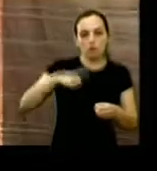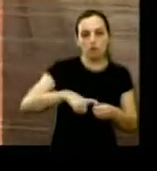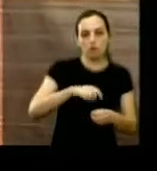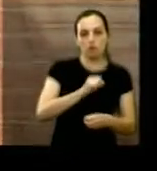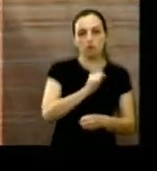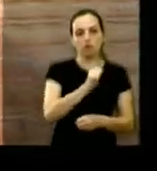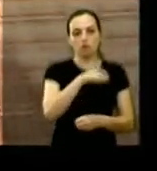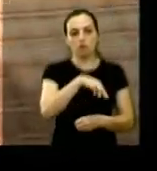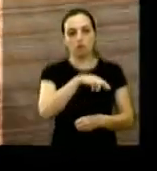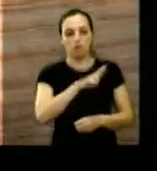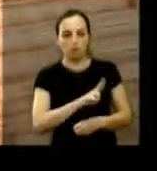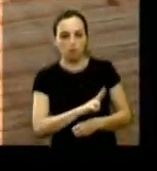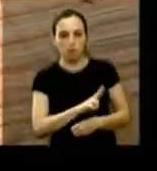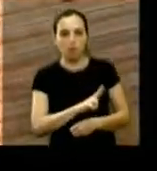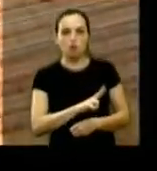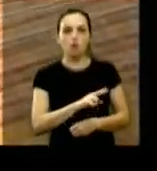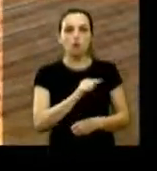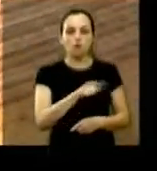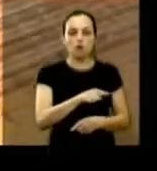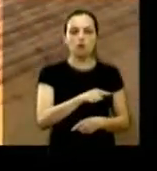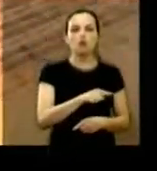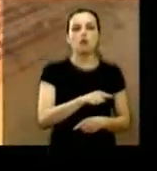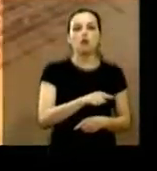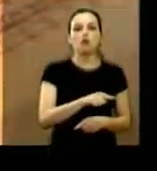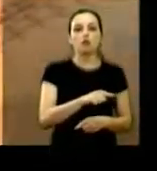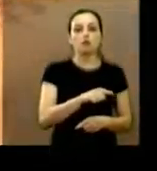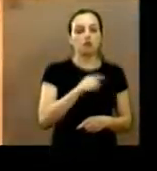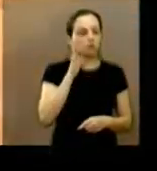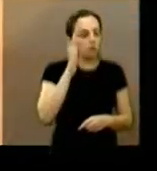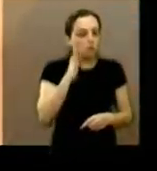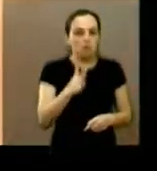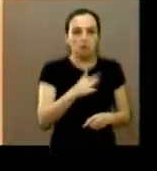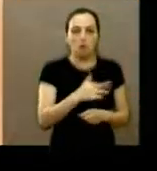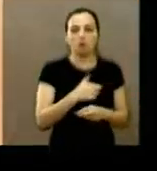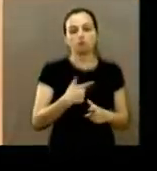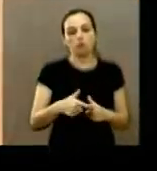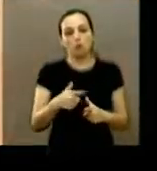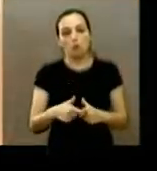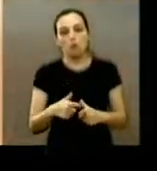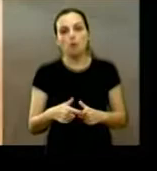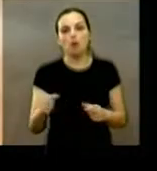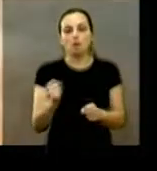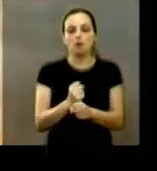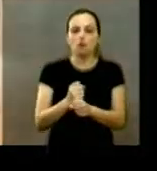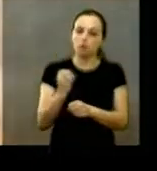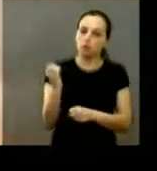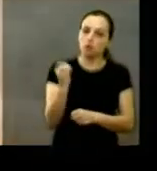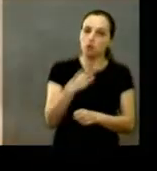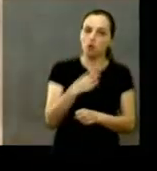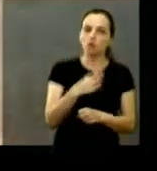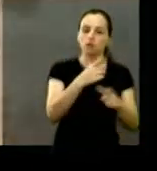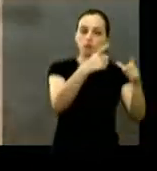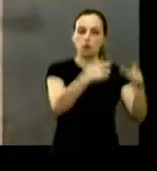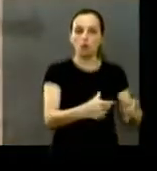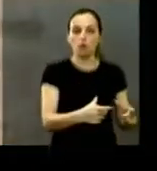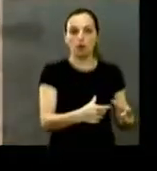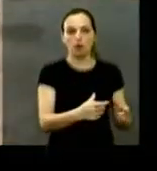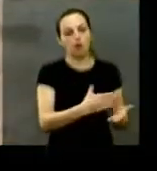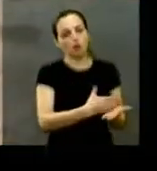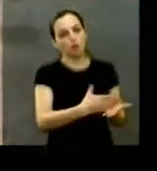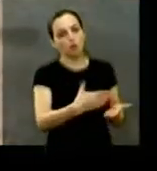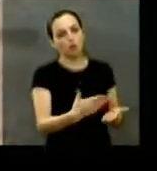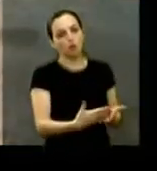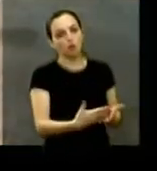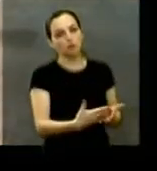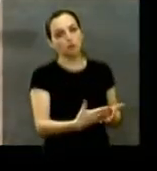resultou na imediata resolução do problema do piso e também em uma grande reforma do prédio dando início às providências para o